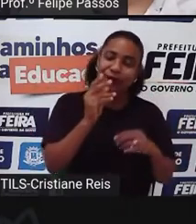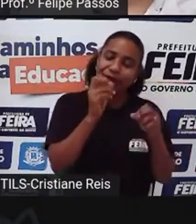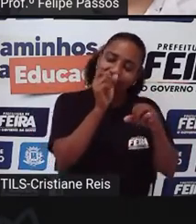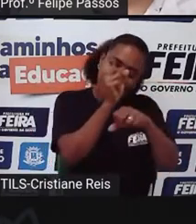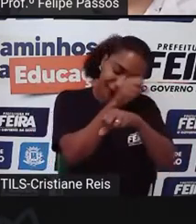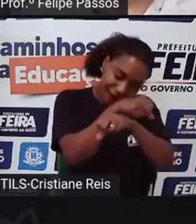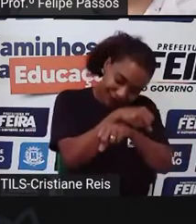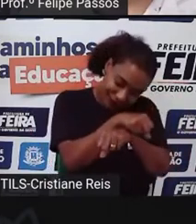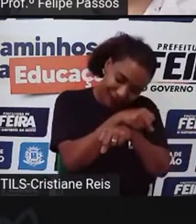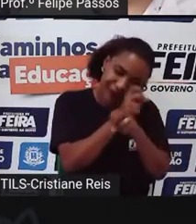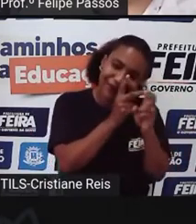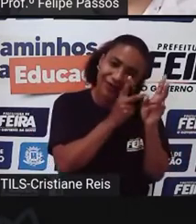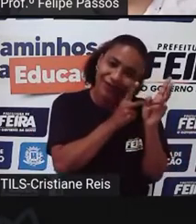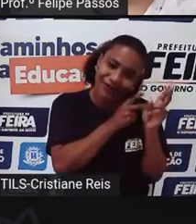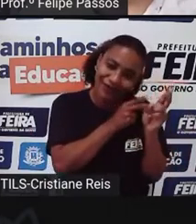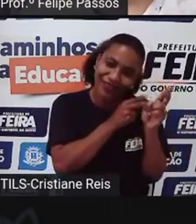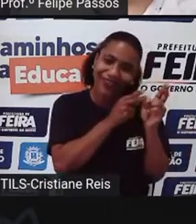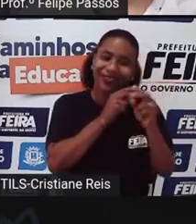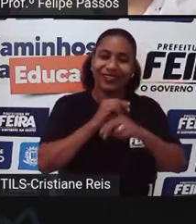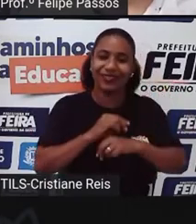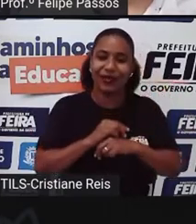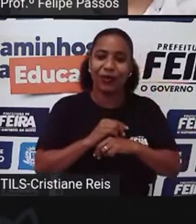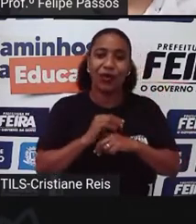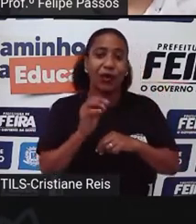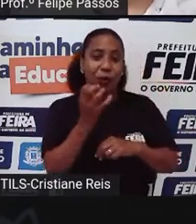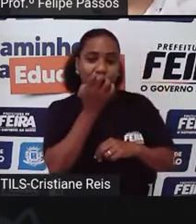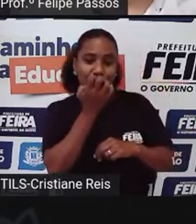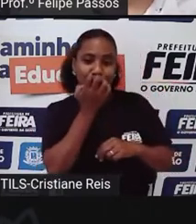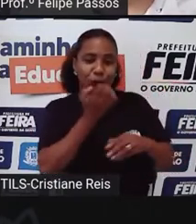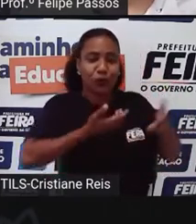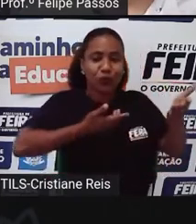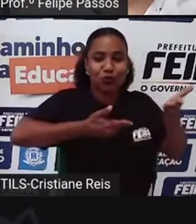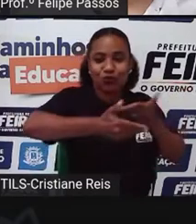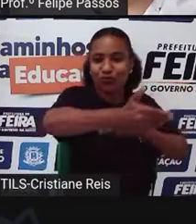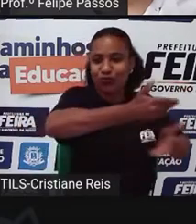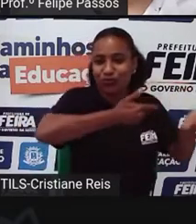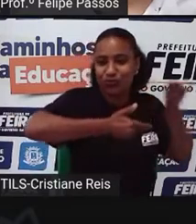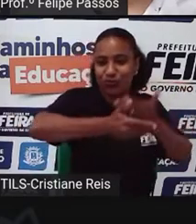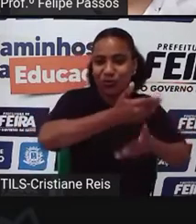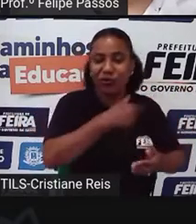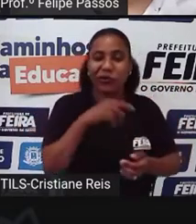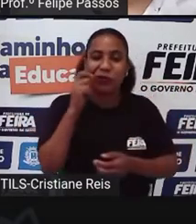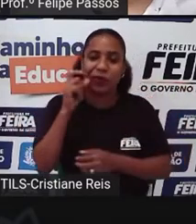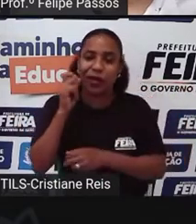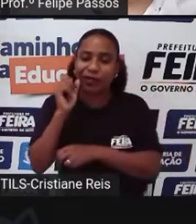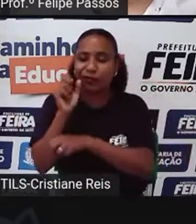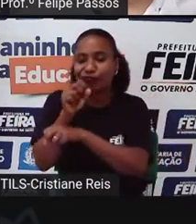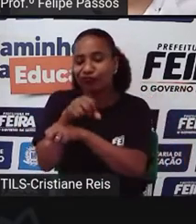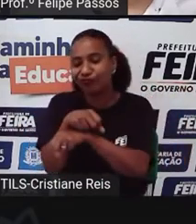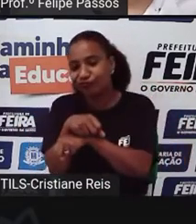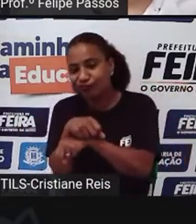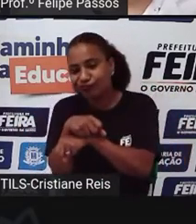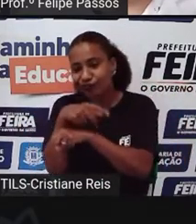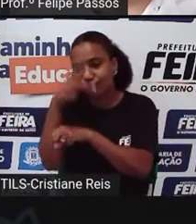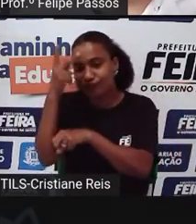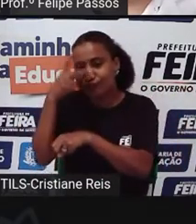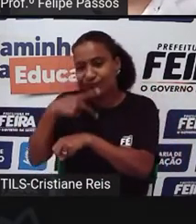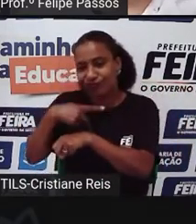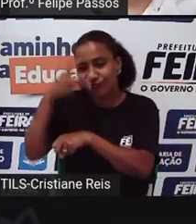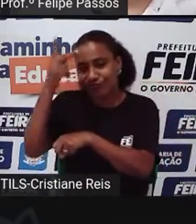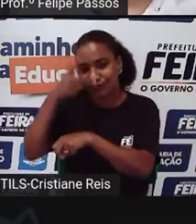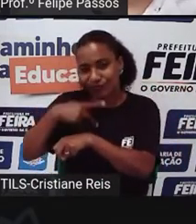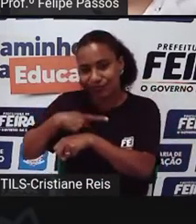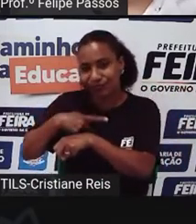comportamento social Né Então por isso As pessoas ficam Ah, porque o gato gosta Mais da casa Do que das pessoas Ah, porque o gato É